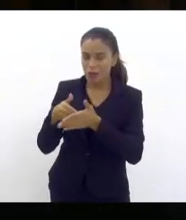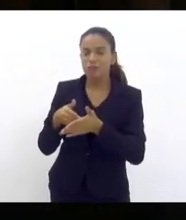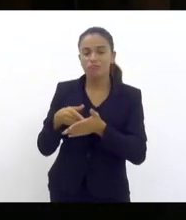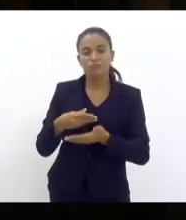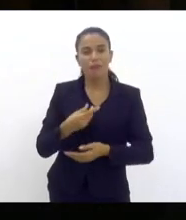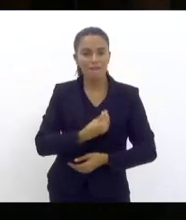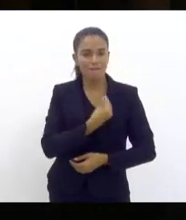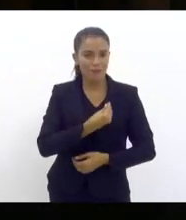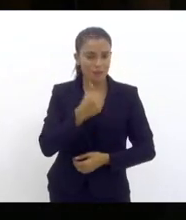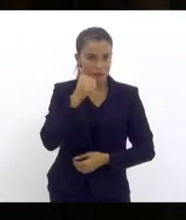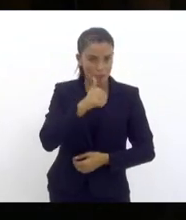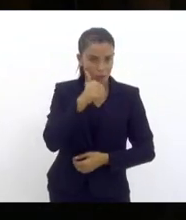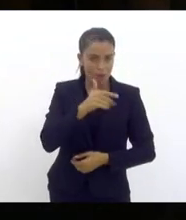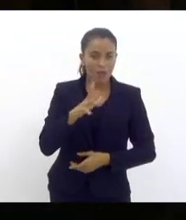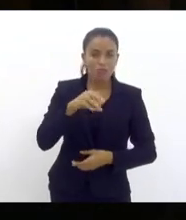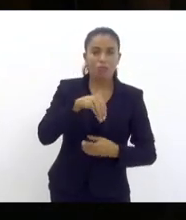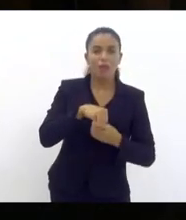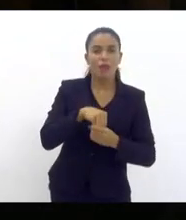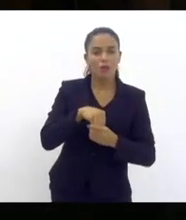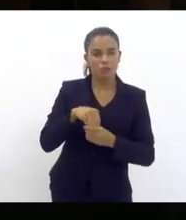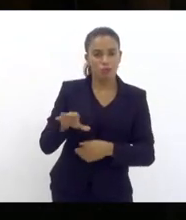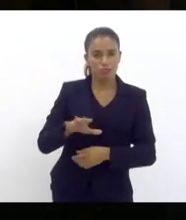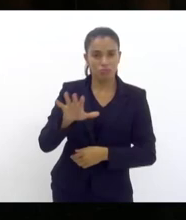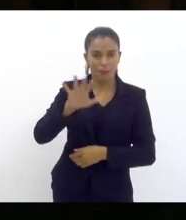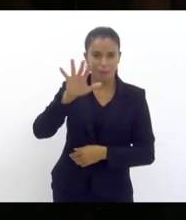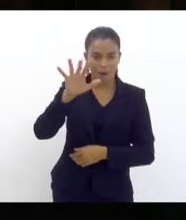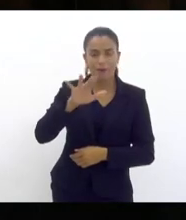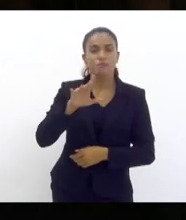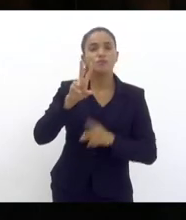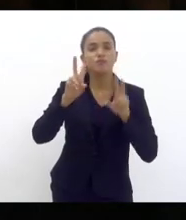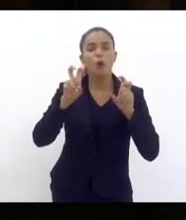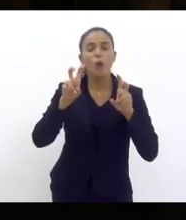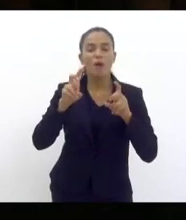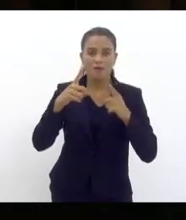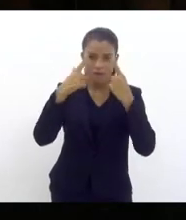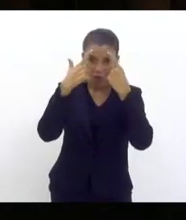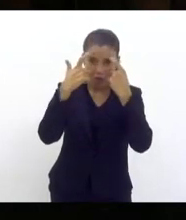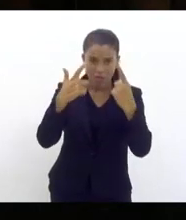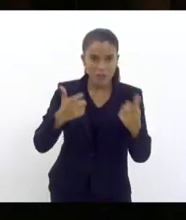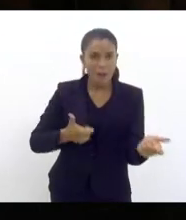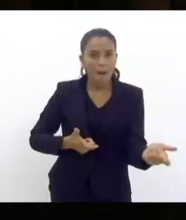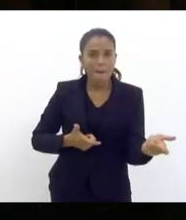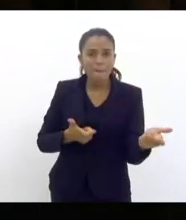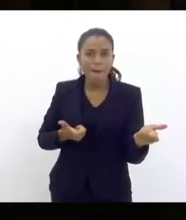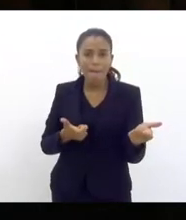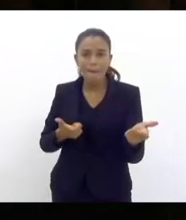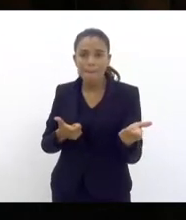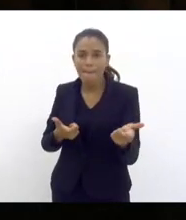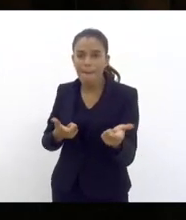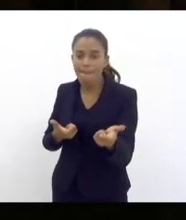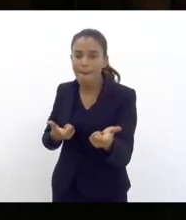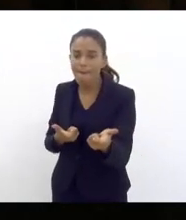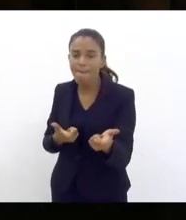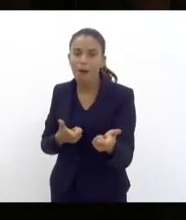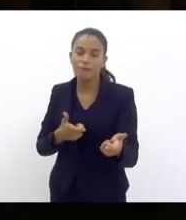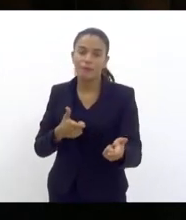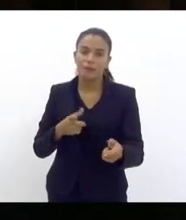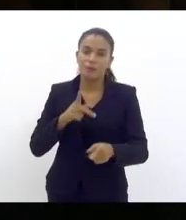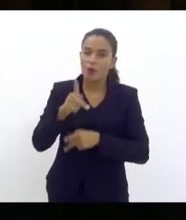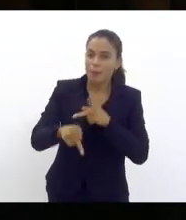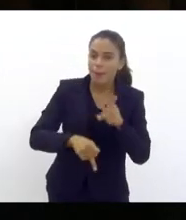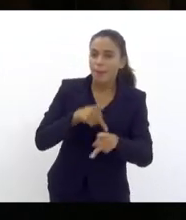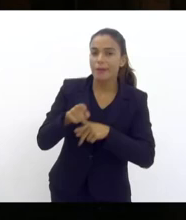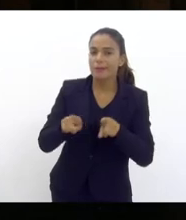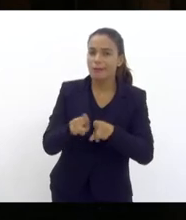da violência armada que impacta toda a população, mas é evidente que